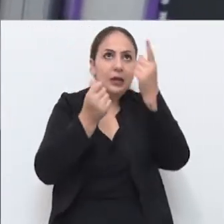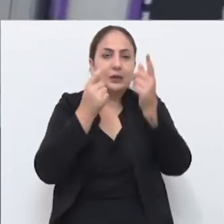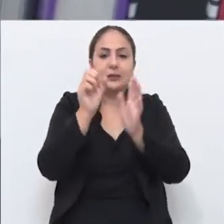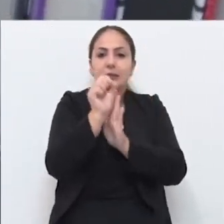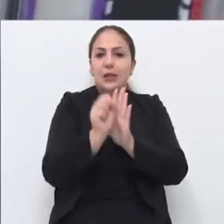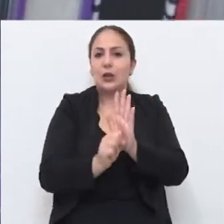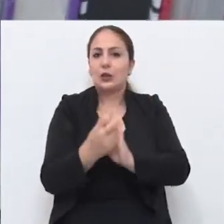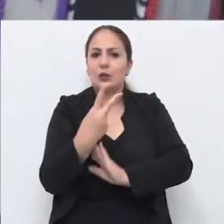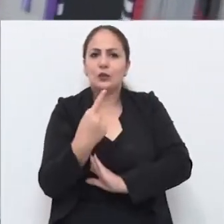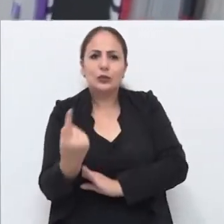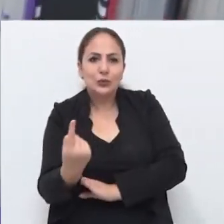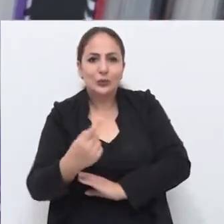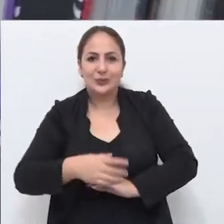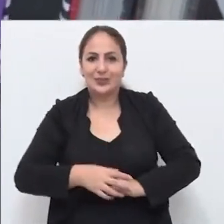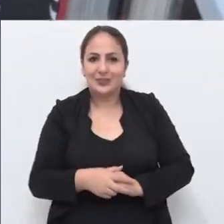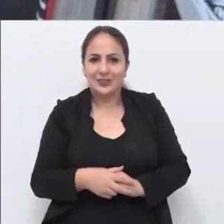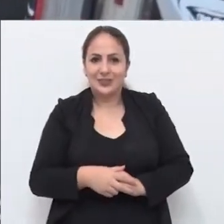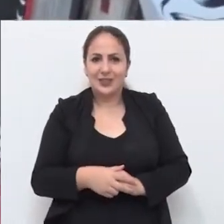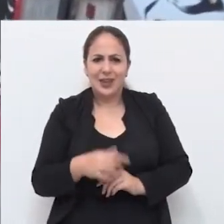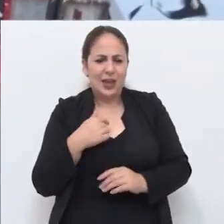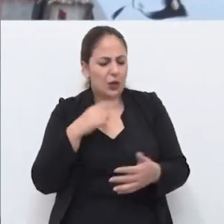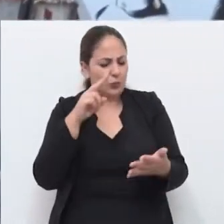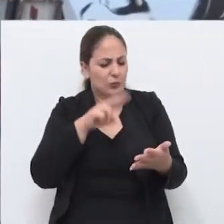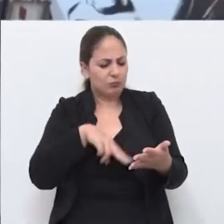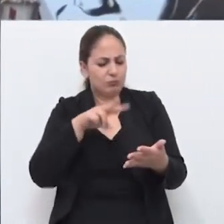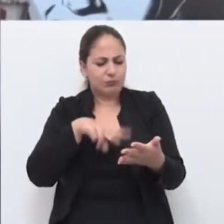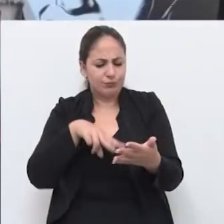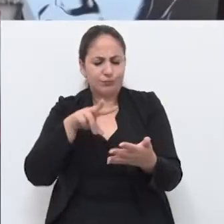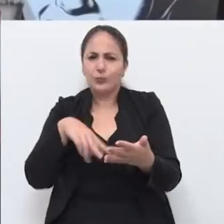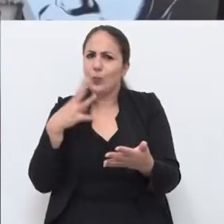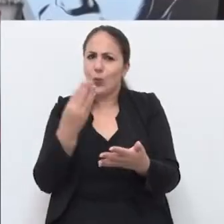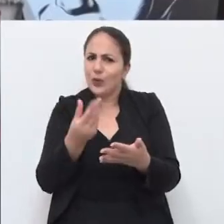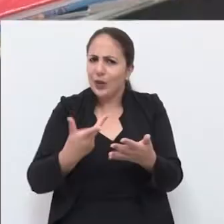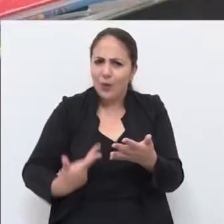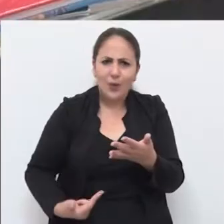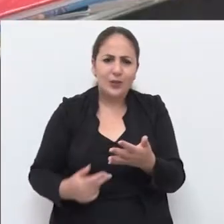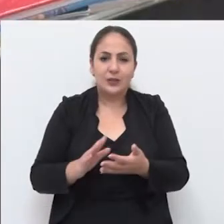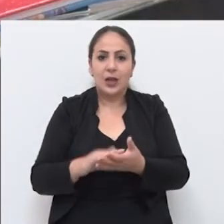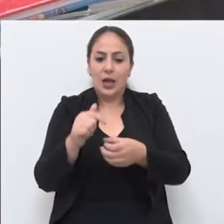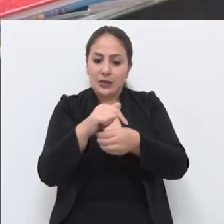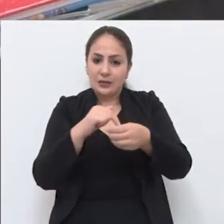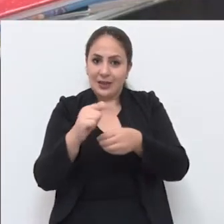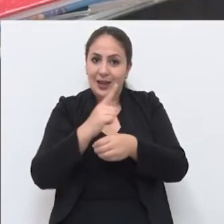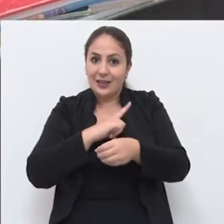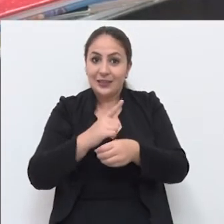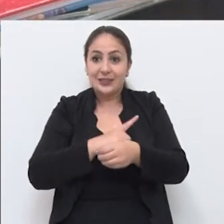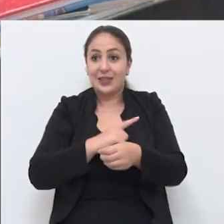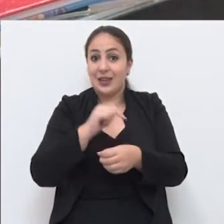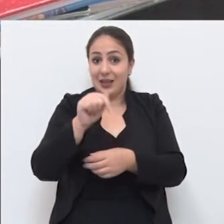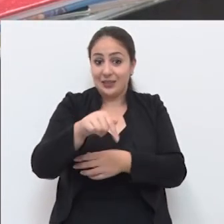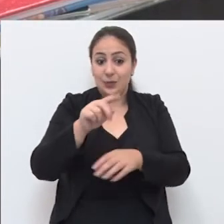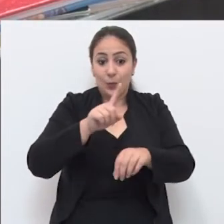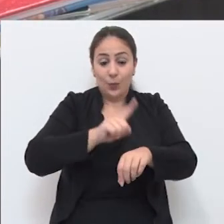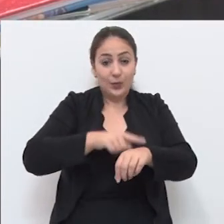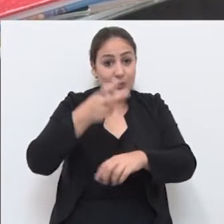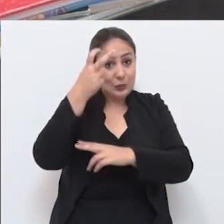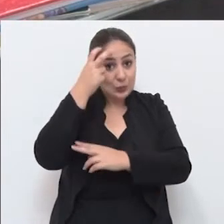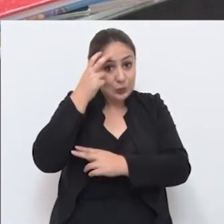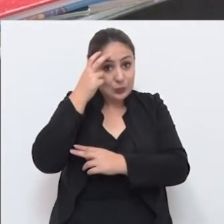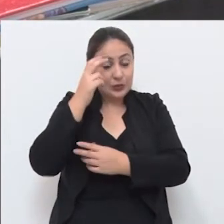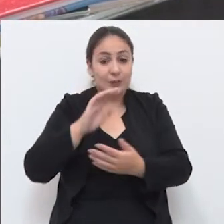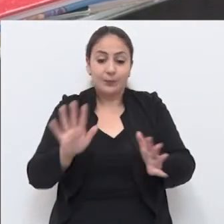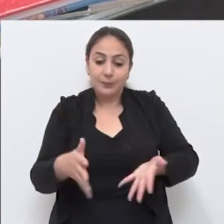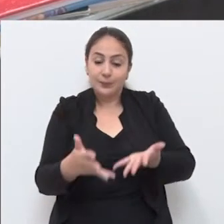Eu estou vendo como tem coisas que eu preciso saber. Eu que já li uma biblioteca. Então a cidade aqui que tem a jornada de cultura,